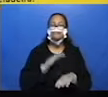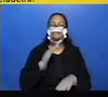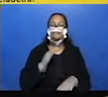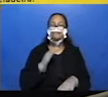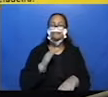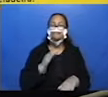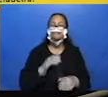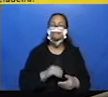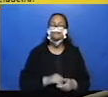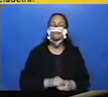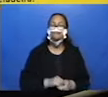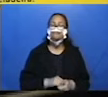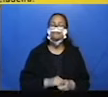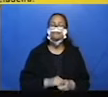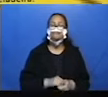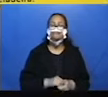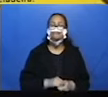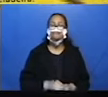Tá certo?